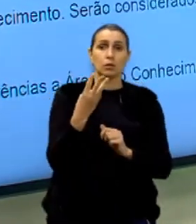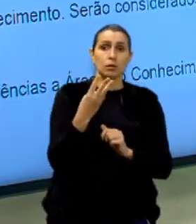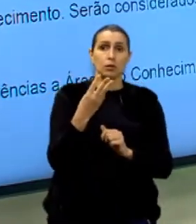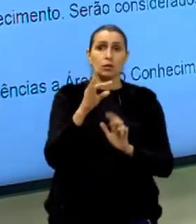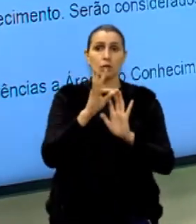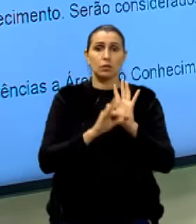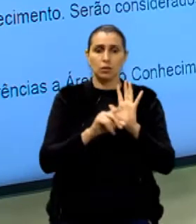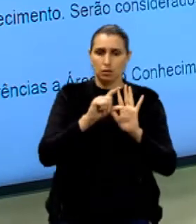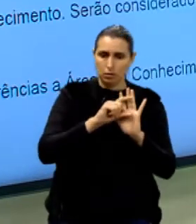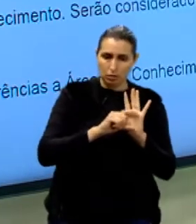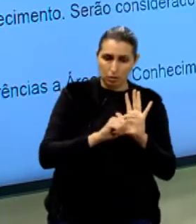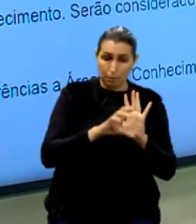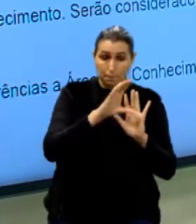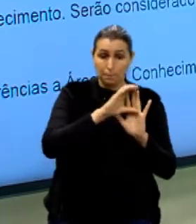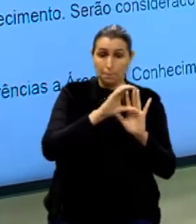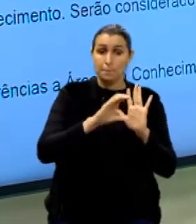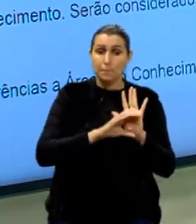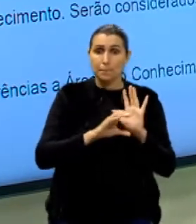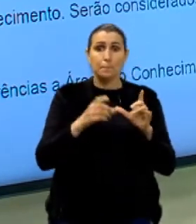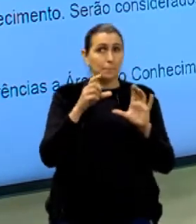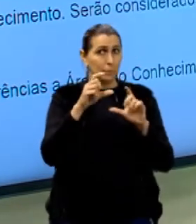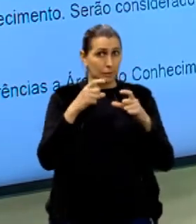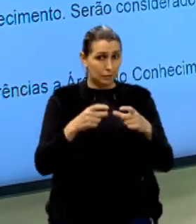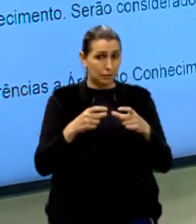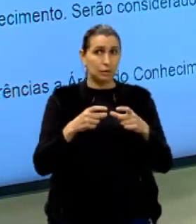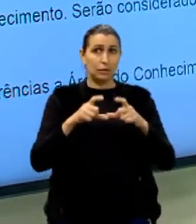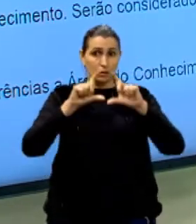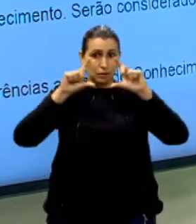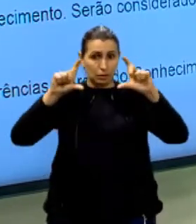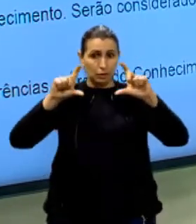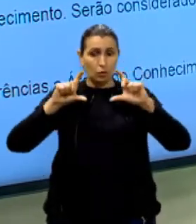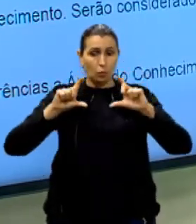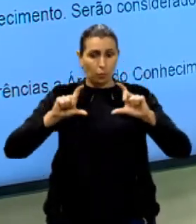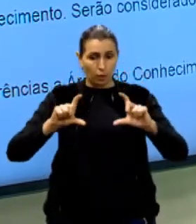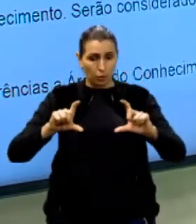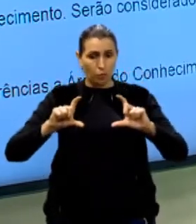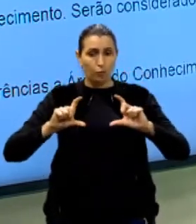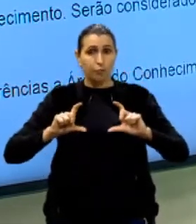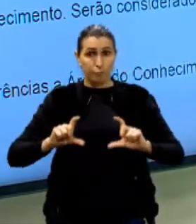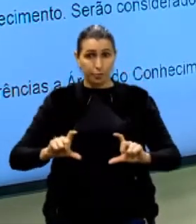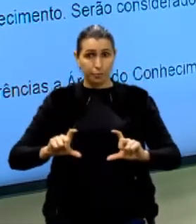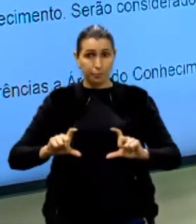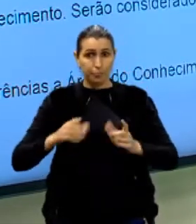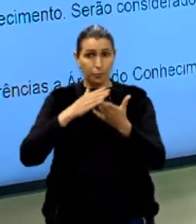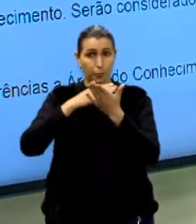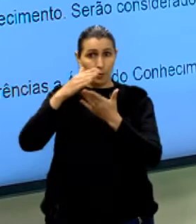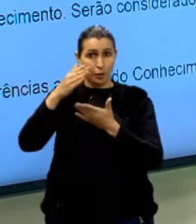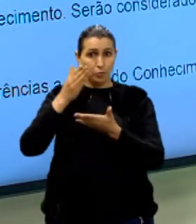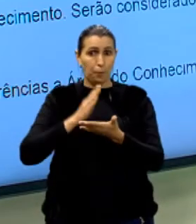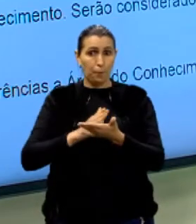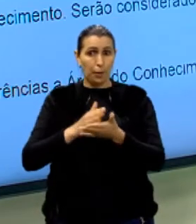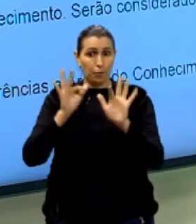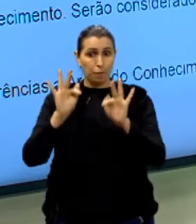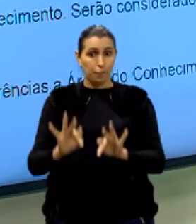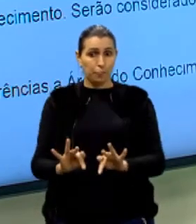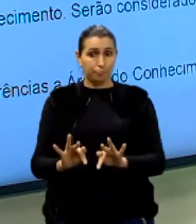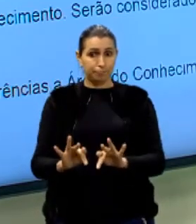falando de parágrafo, eu tô falando de parte. Tem começo, meio e fim, ou seja,